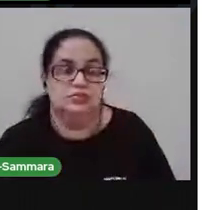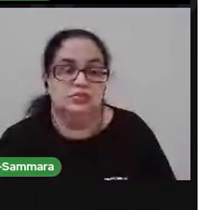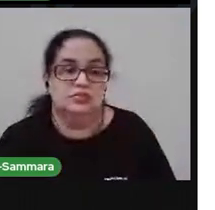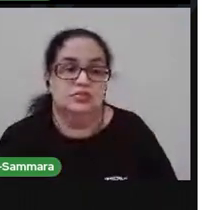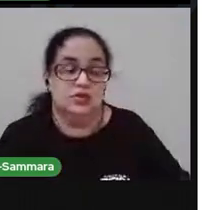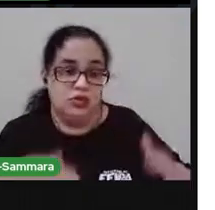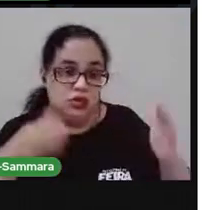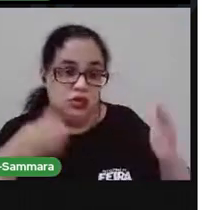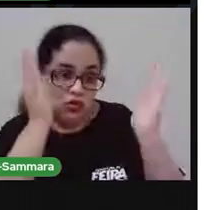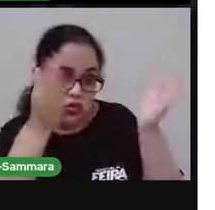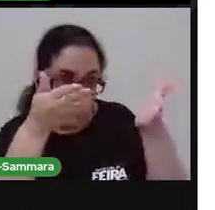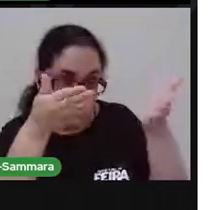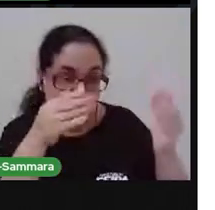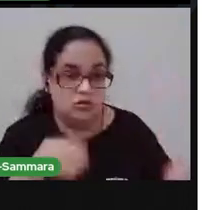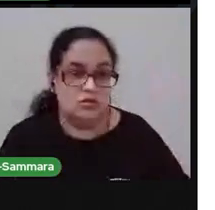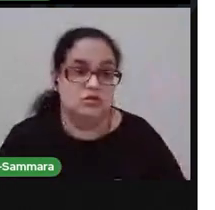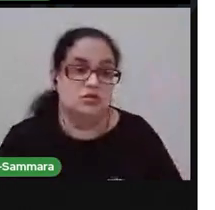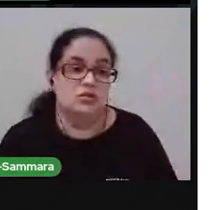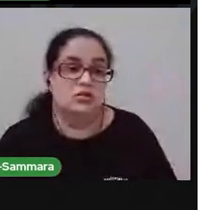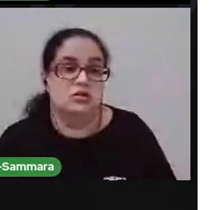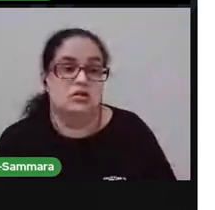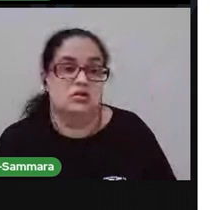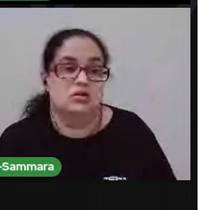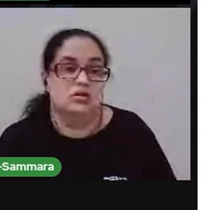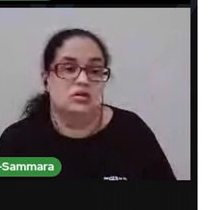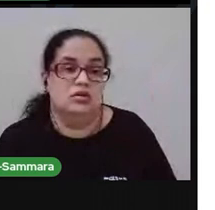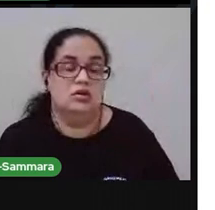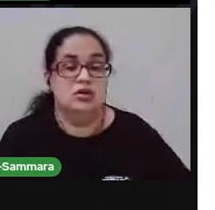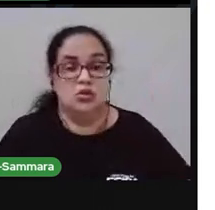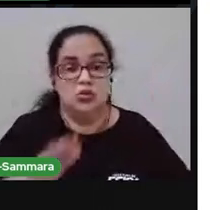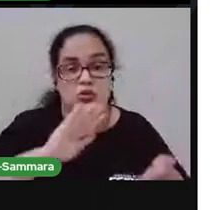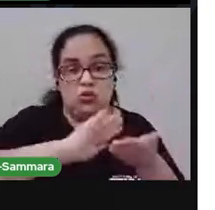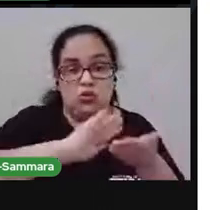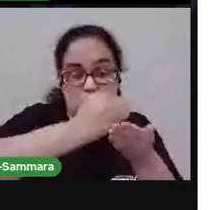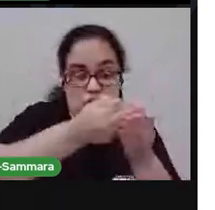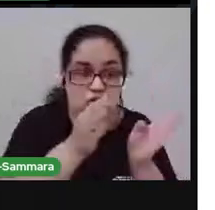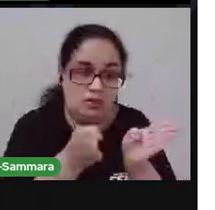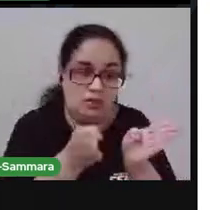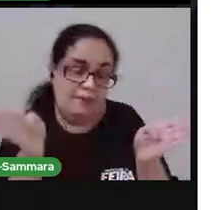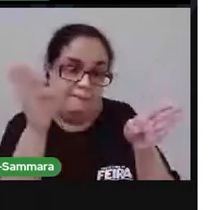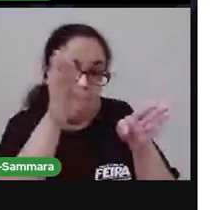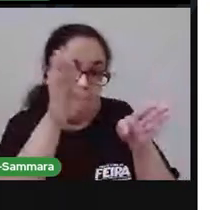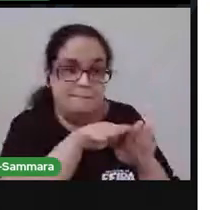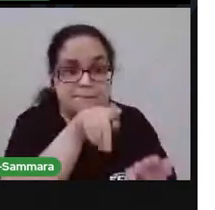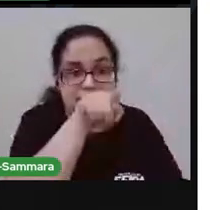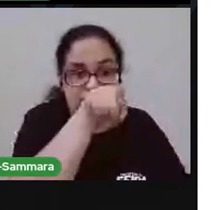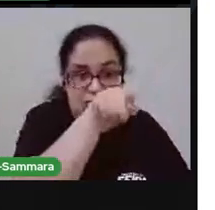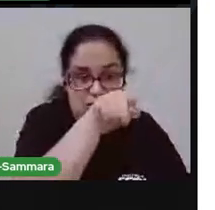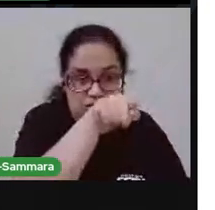Agora, a gente vai dobrar ela mais uma vez.